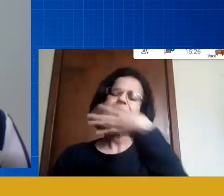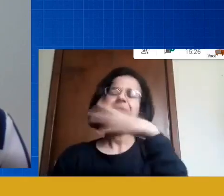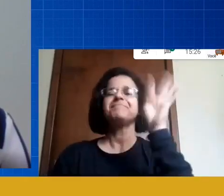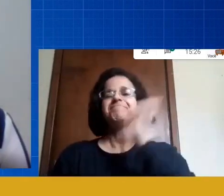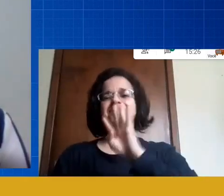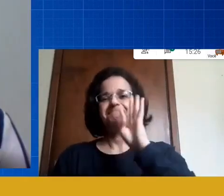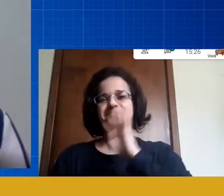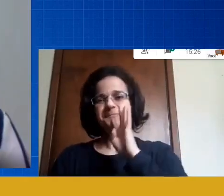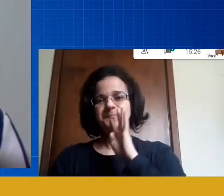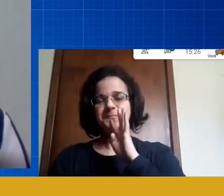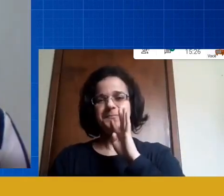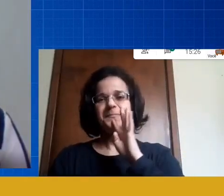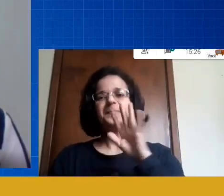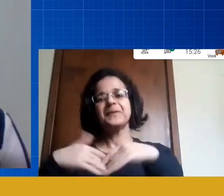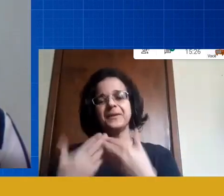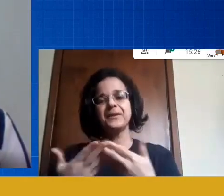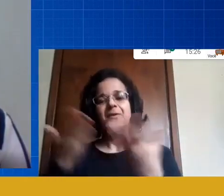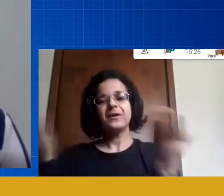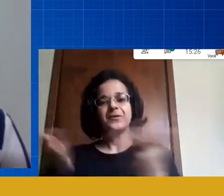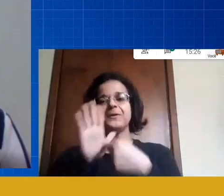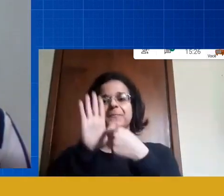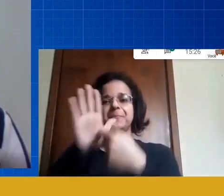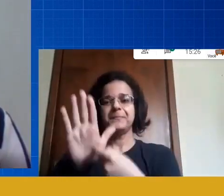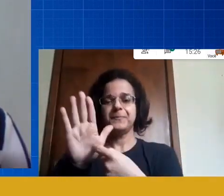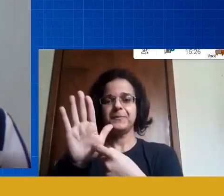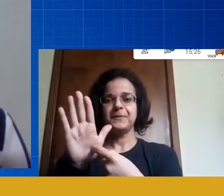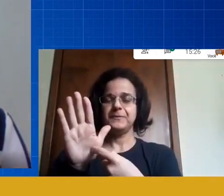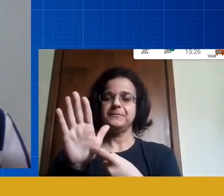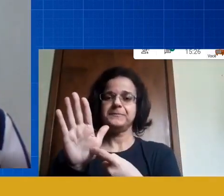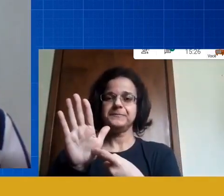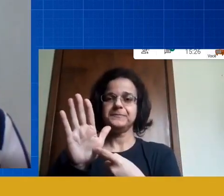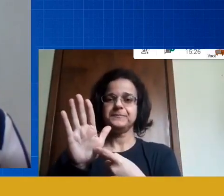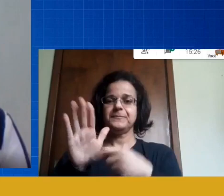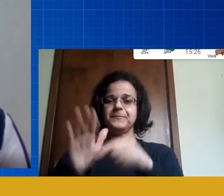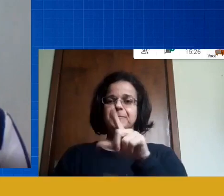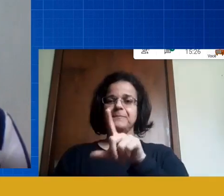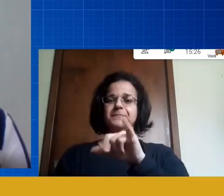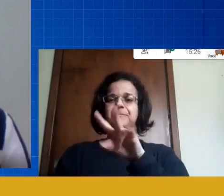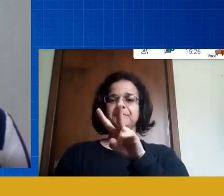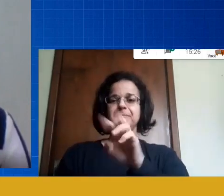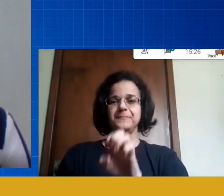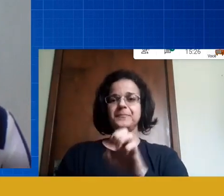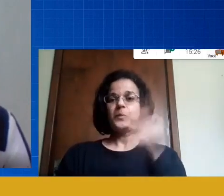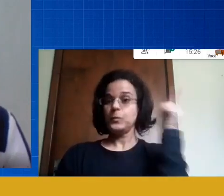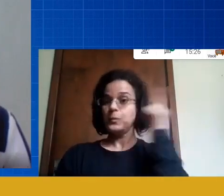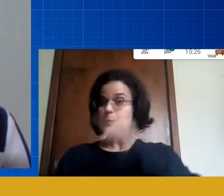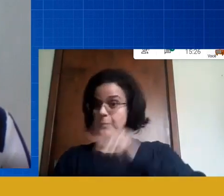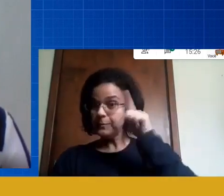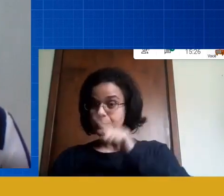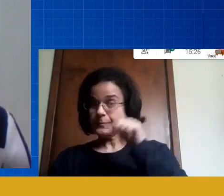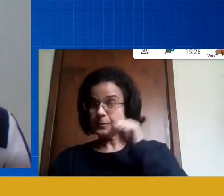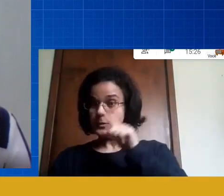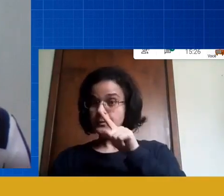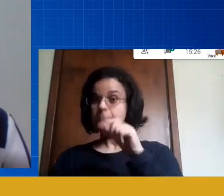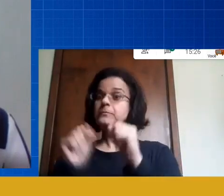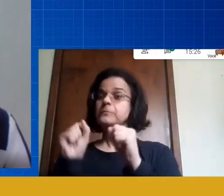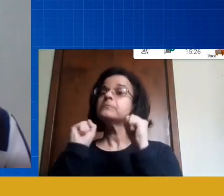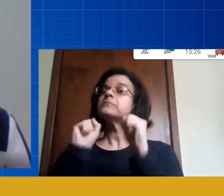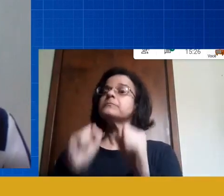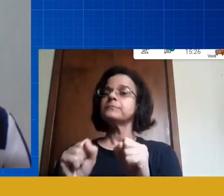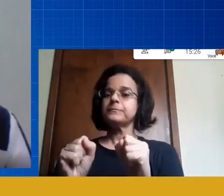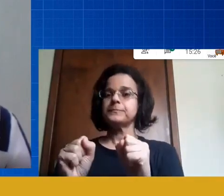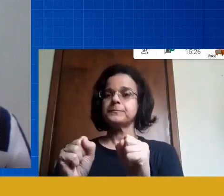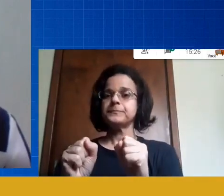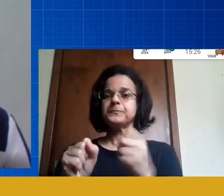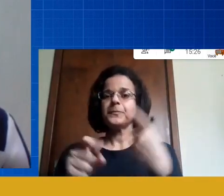bacana vou destacar que essa essa live só foi possível através